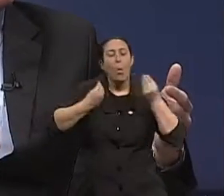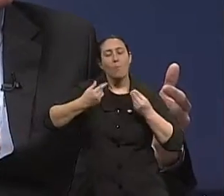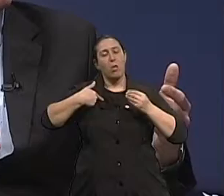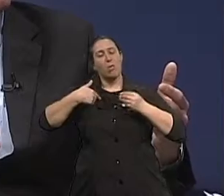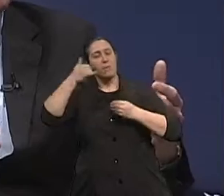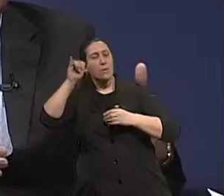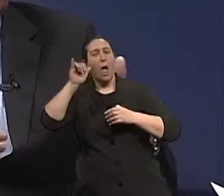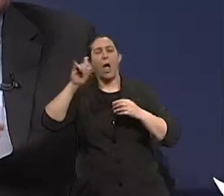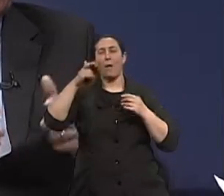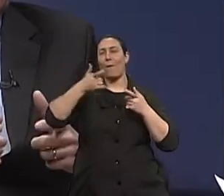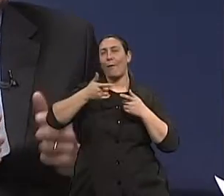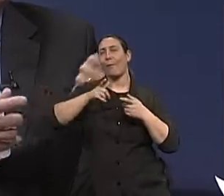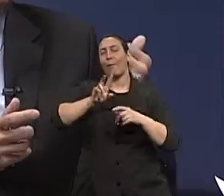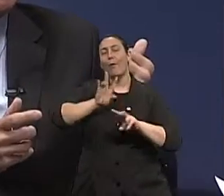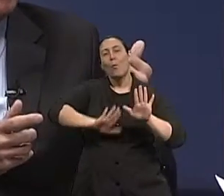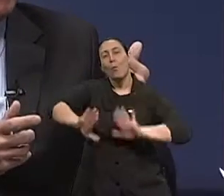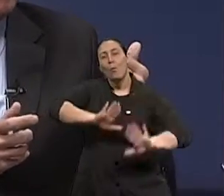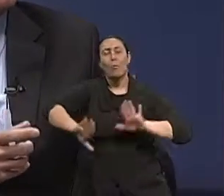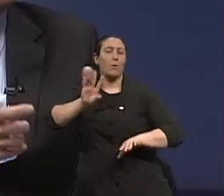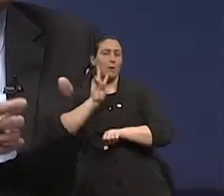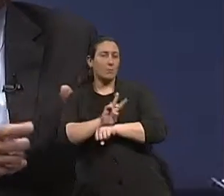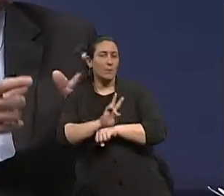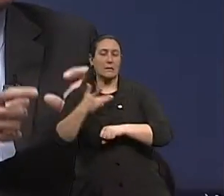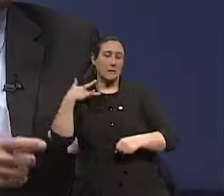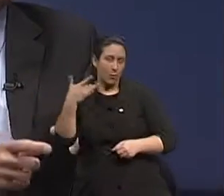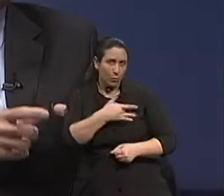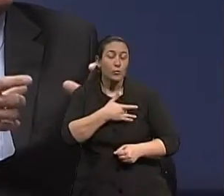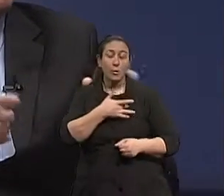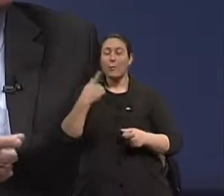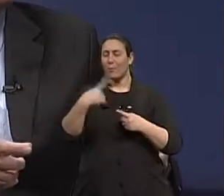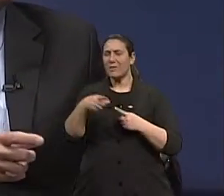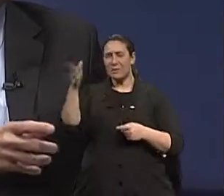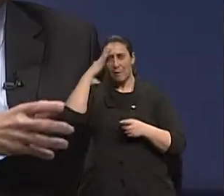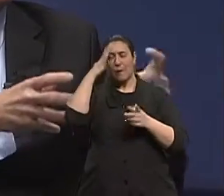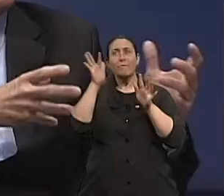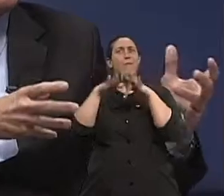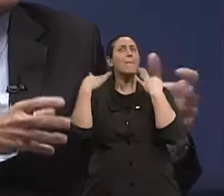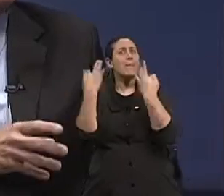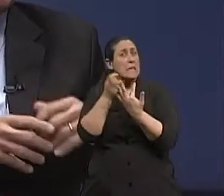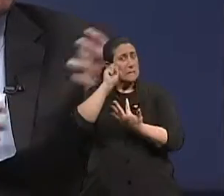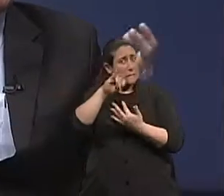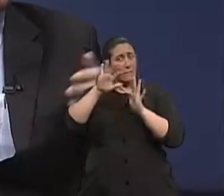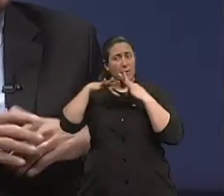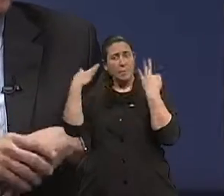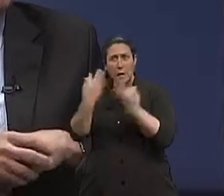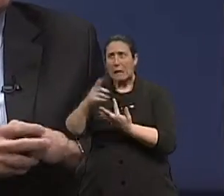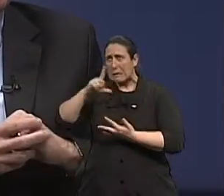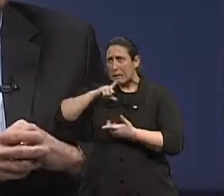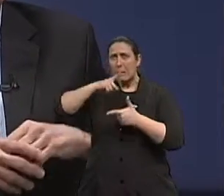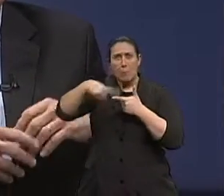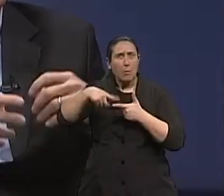casos, Isabel, até, se sugere que vá antes. Se o indivíduo tem uma história na família. Uma história familiar. É, de bênçãos